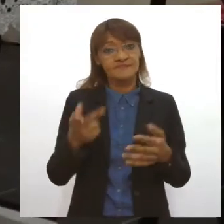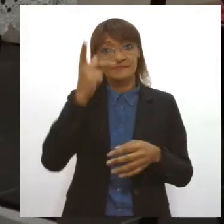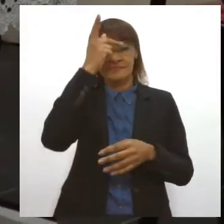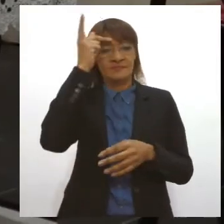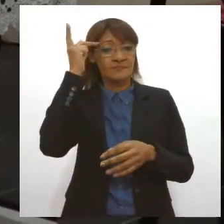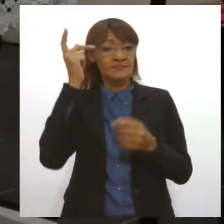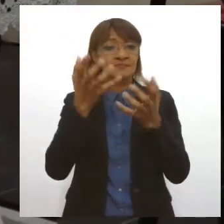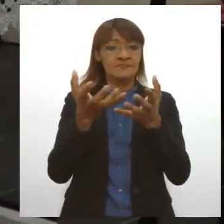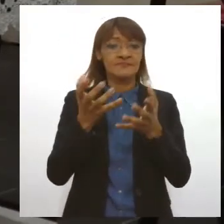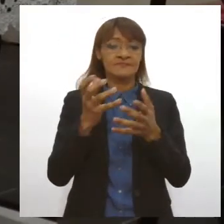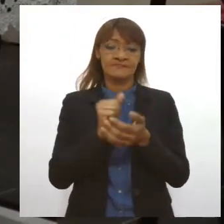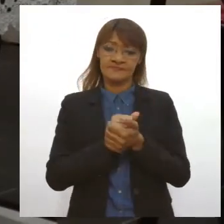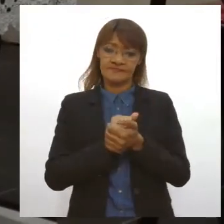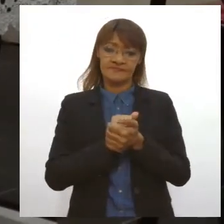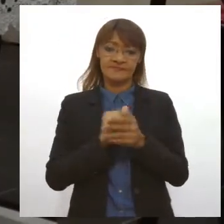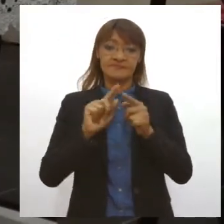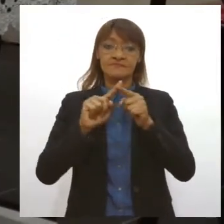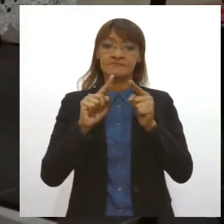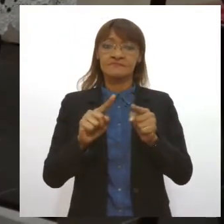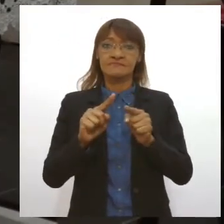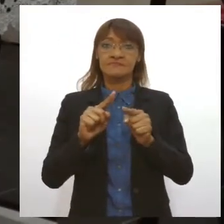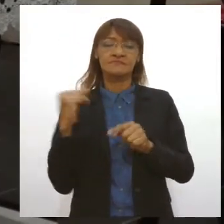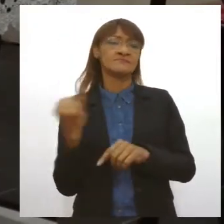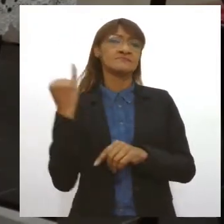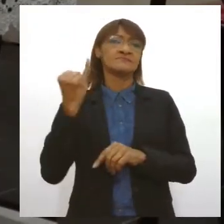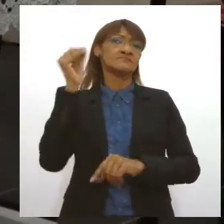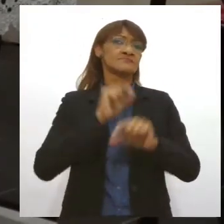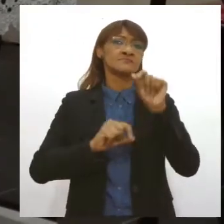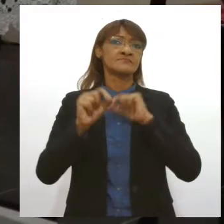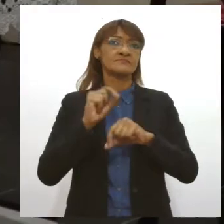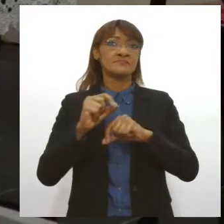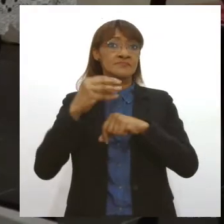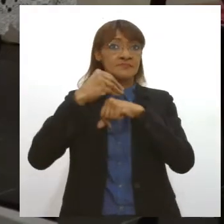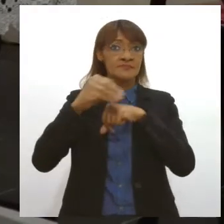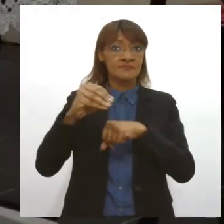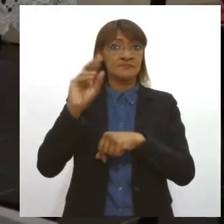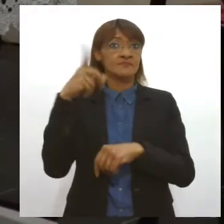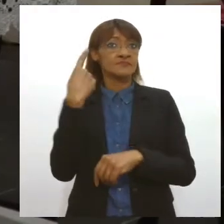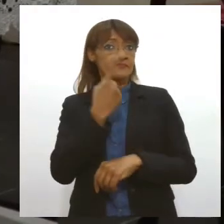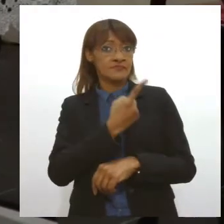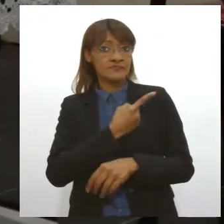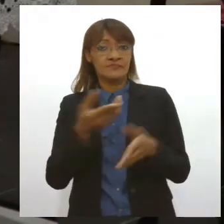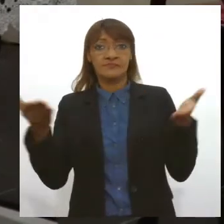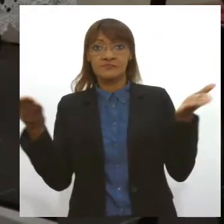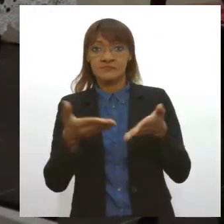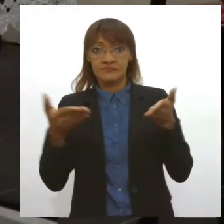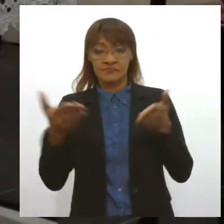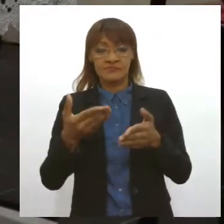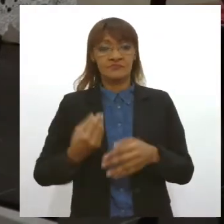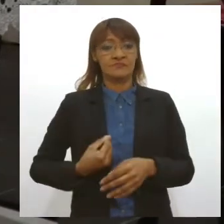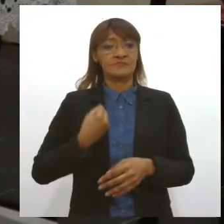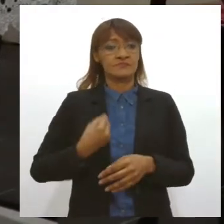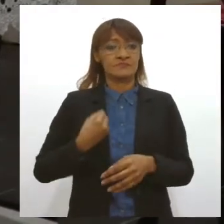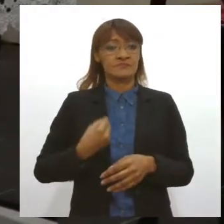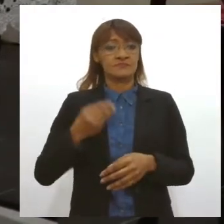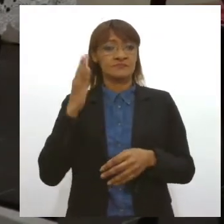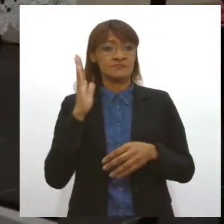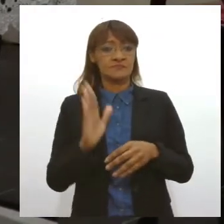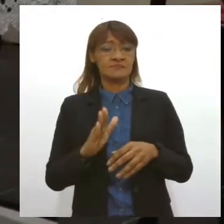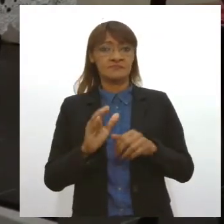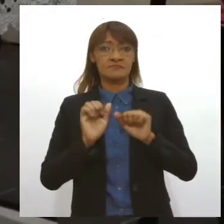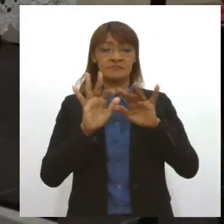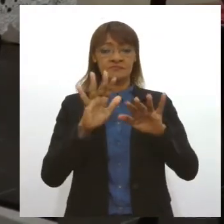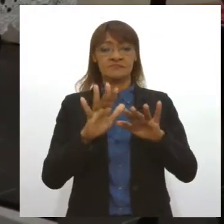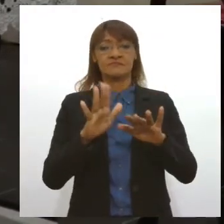Mas eu diria que o mais importante para nós é a mensagem que nós estamos passando, não só nas celebrações que nós podemos fazer